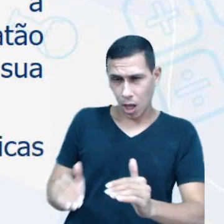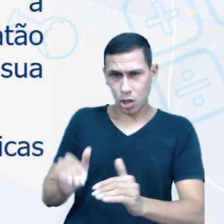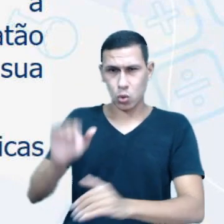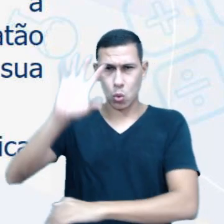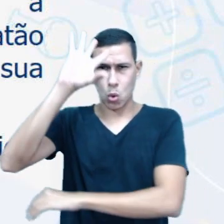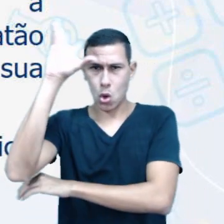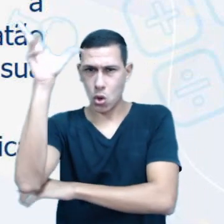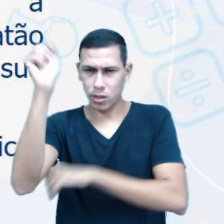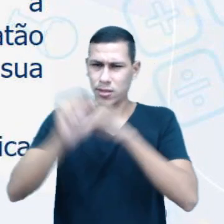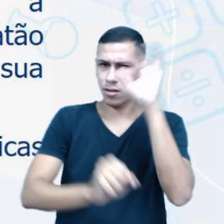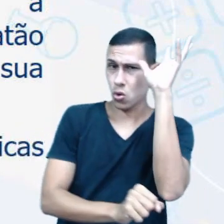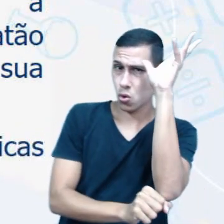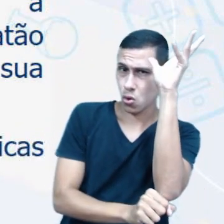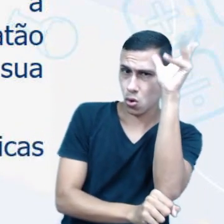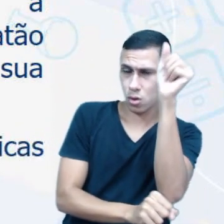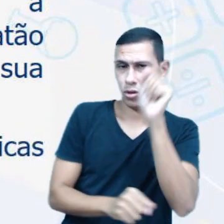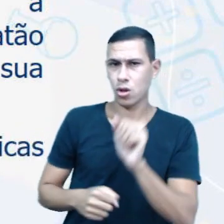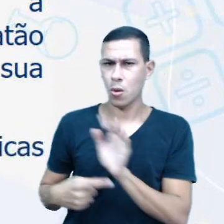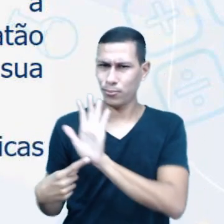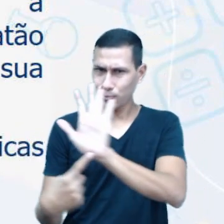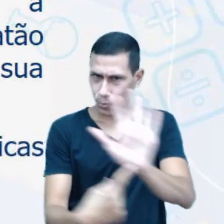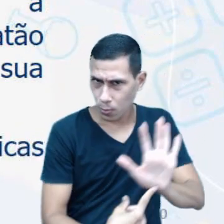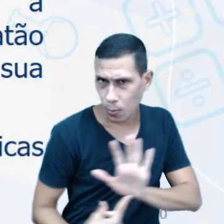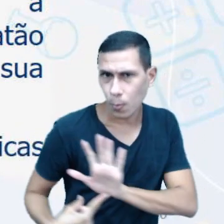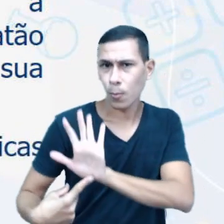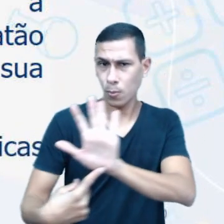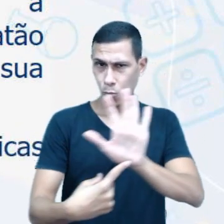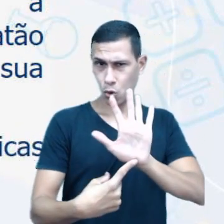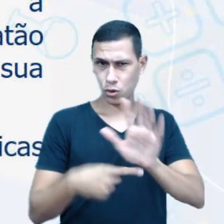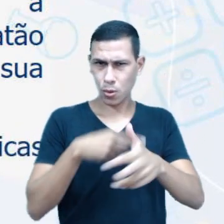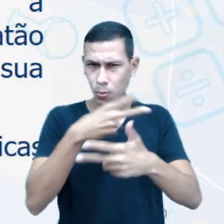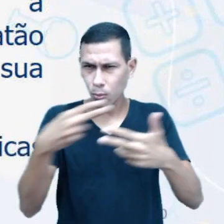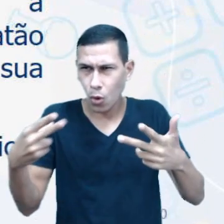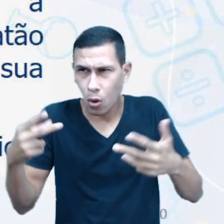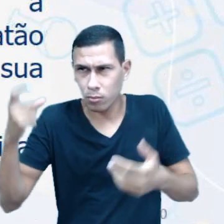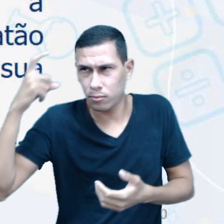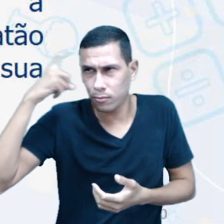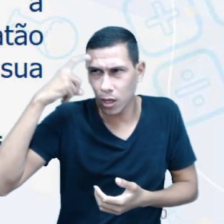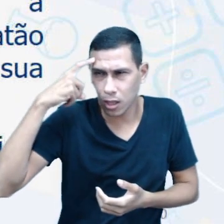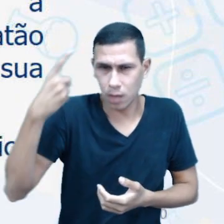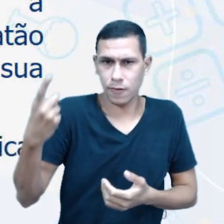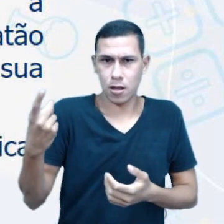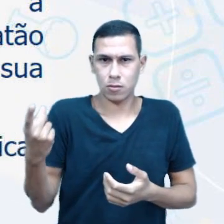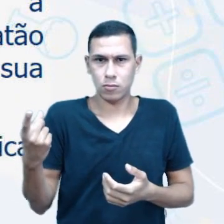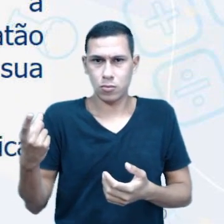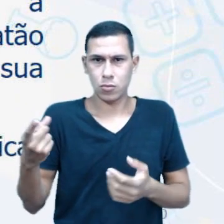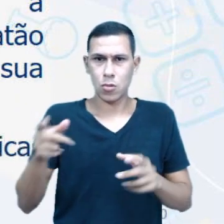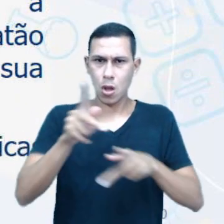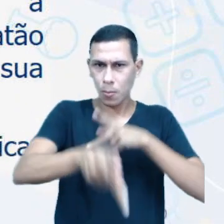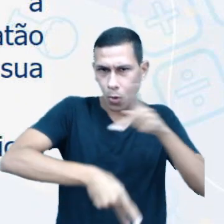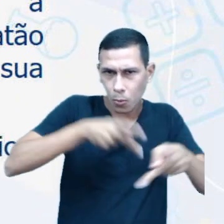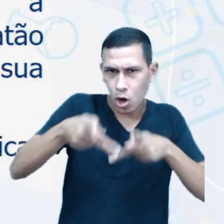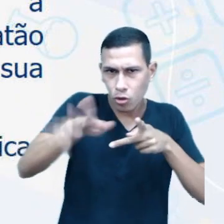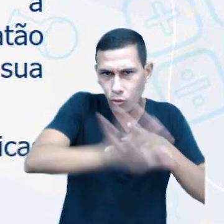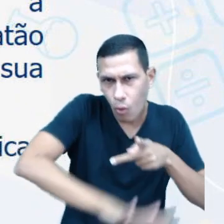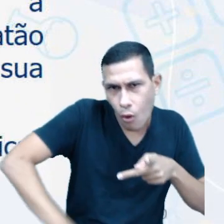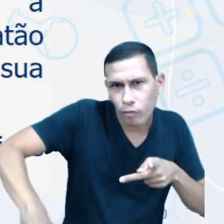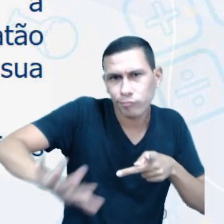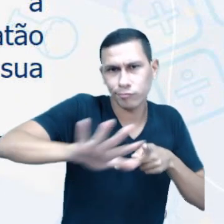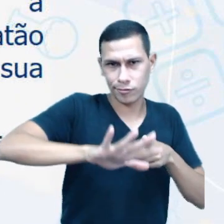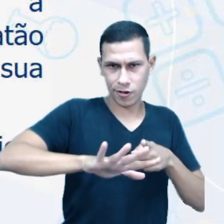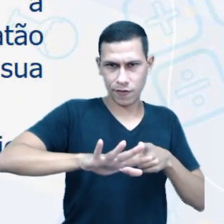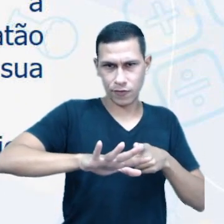apontam para soluções muito bem pensadas, coletivas e sustentáveis